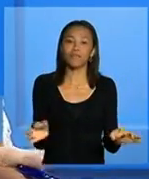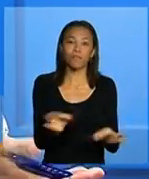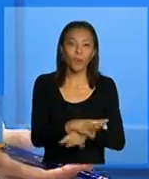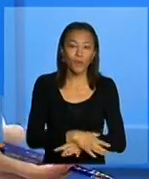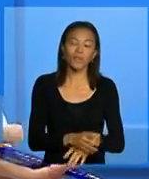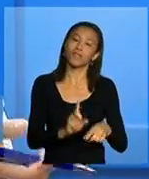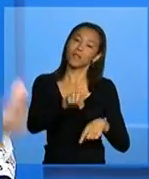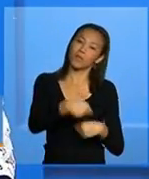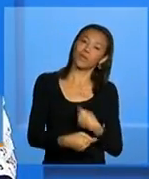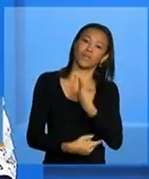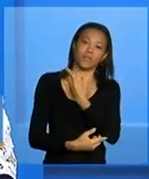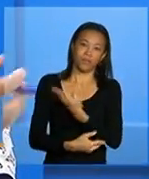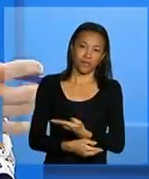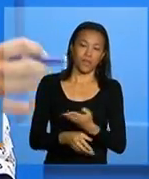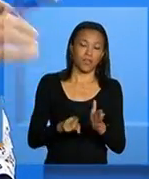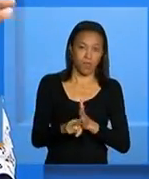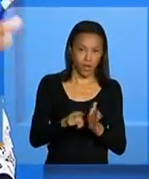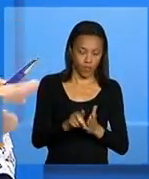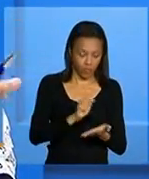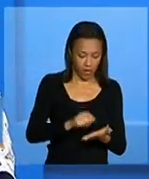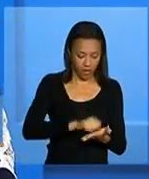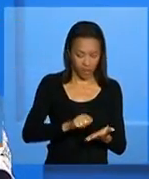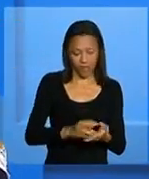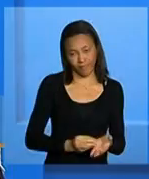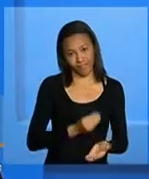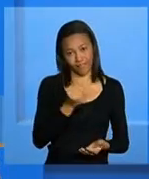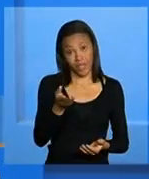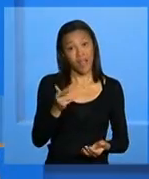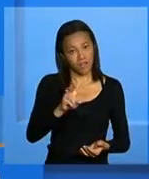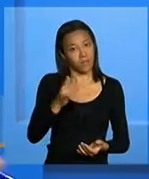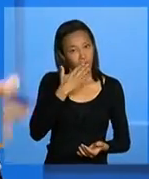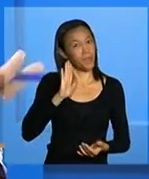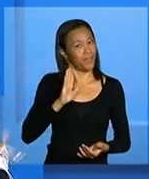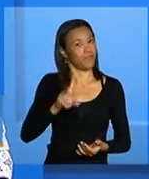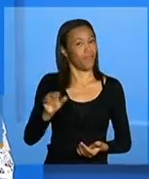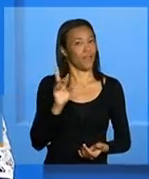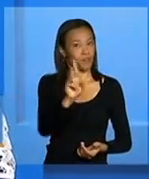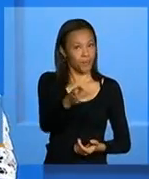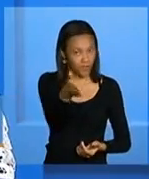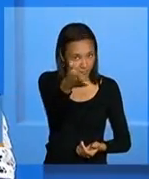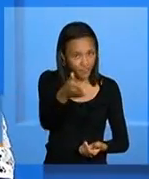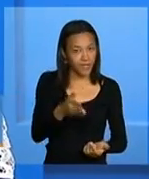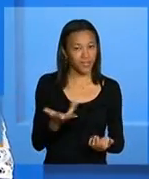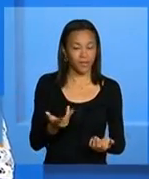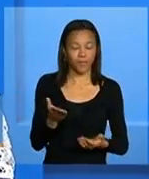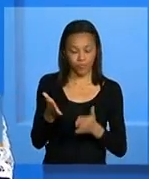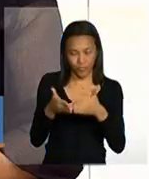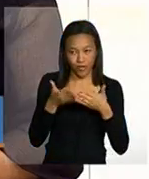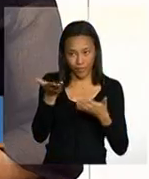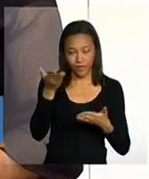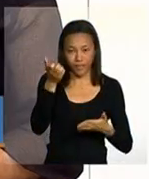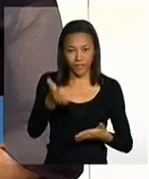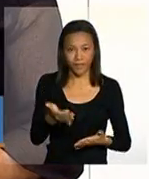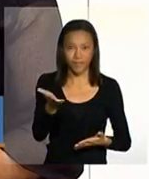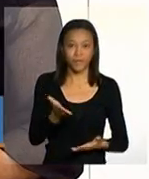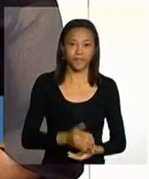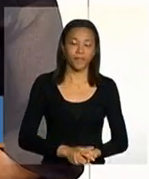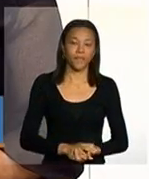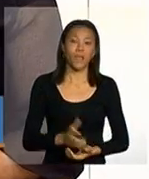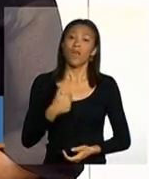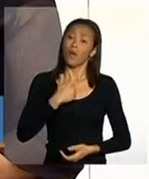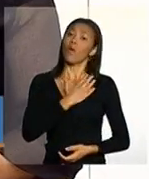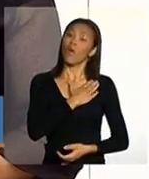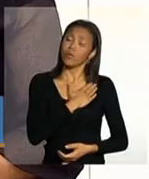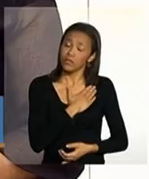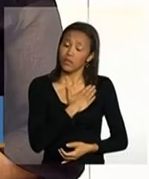as perguntas para vocês e olha elas prometeram que vão responder tá bom então Cristina por favor então olha eu gostaria